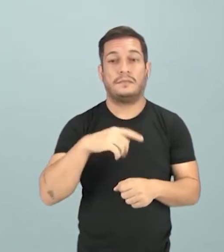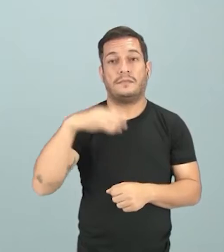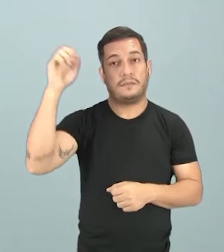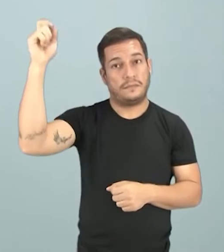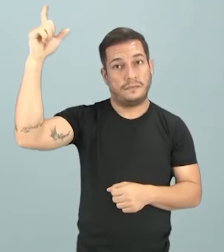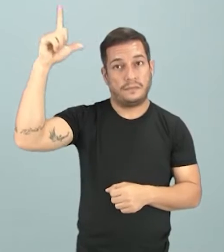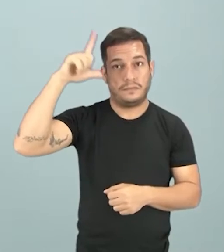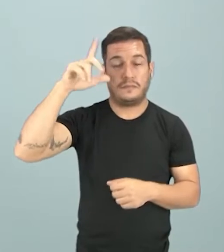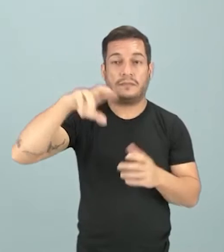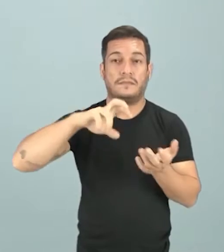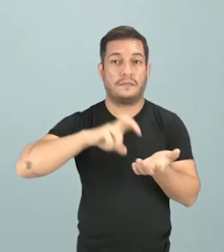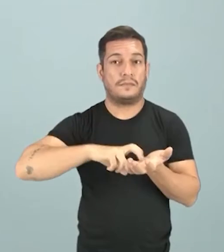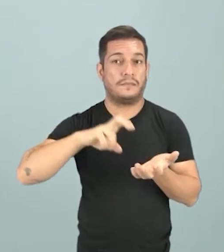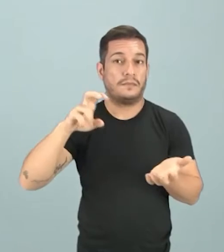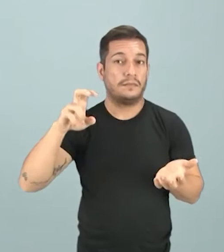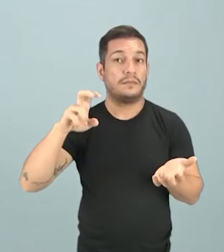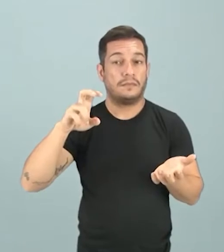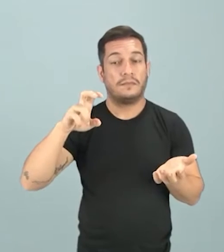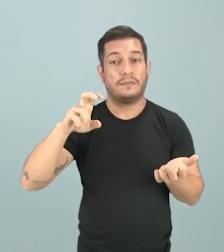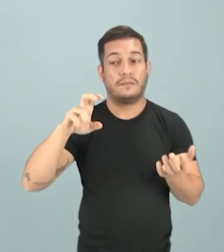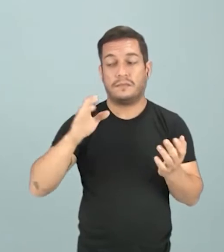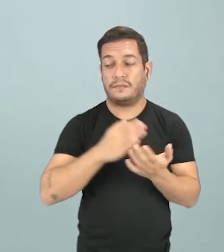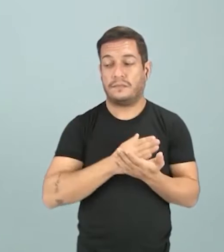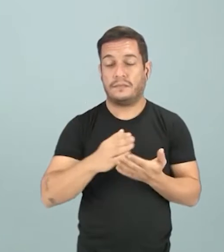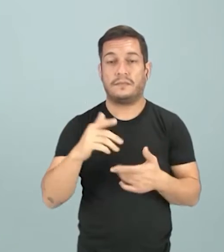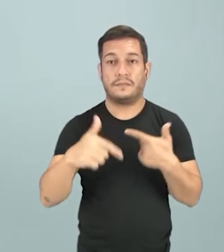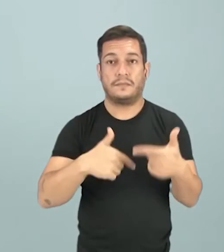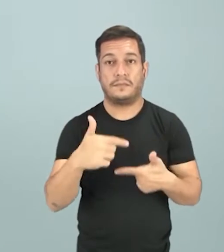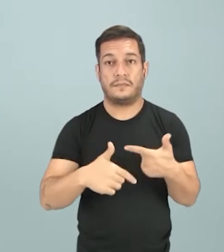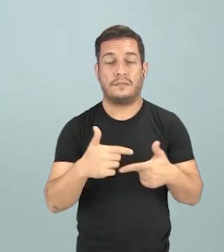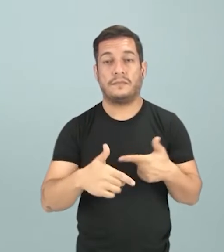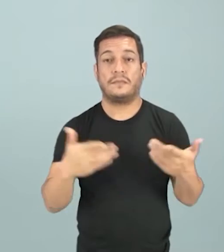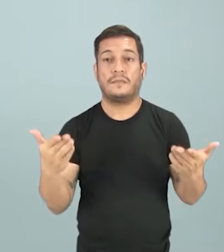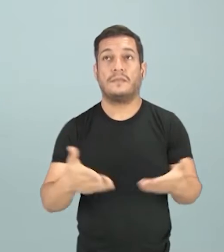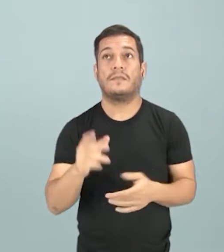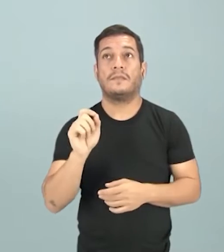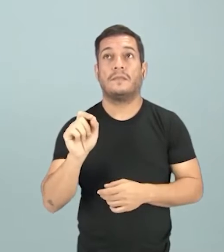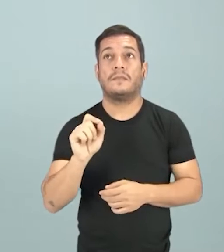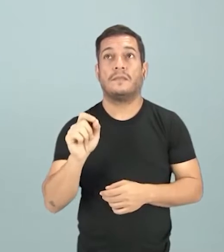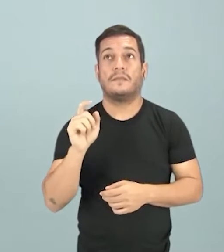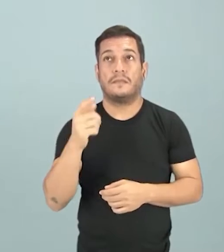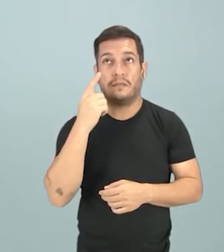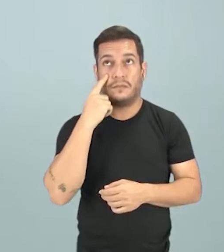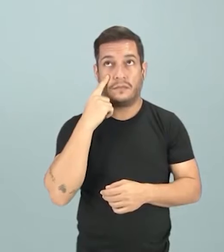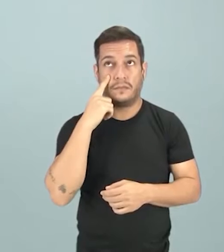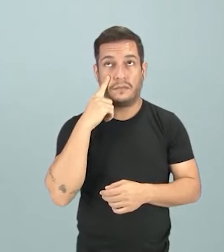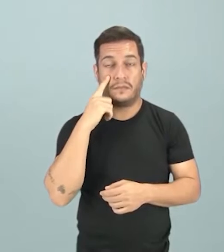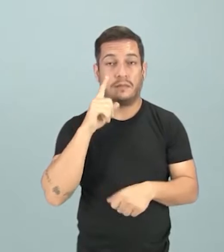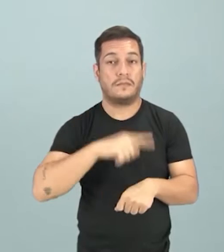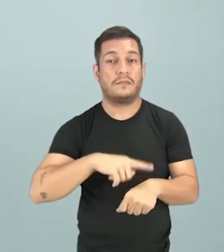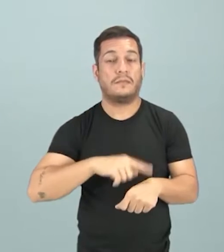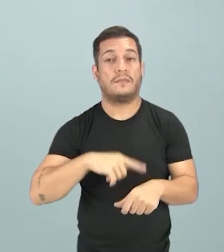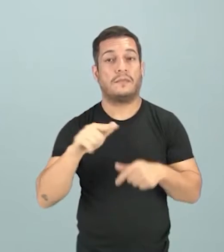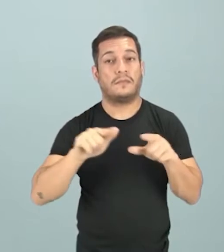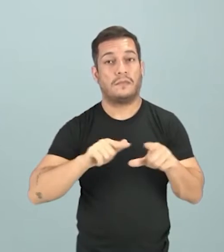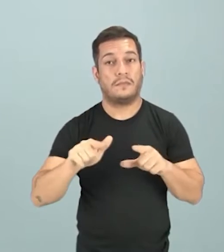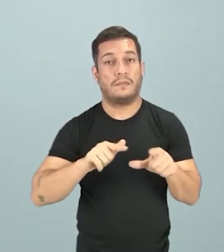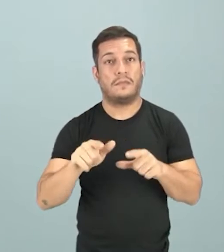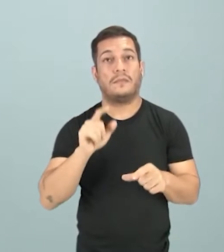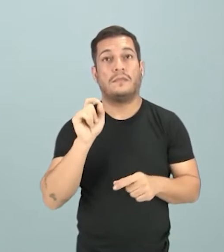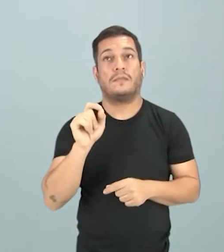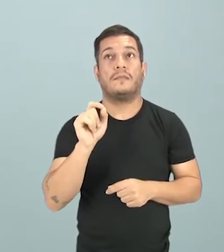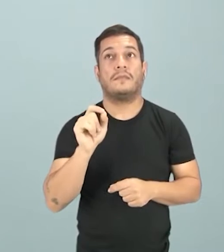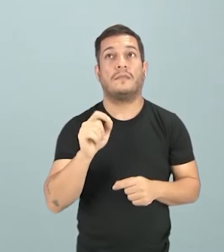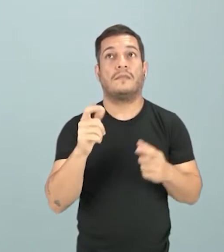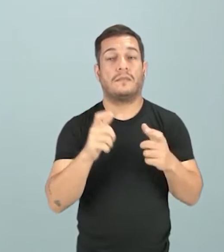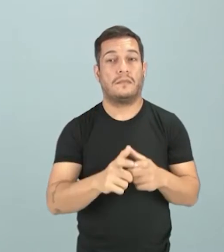sol. Quando amanecia, ele começava a trabalhar. Agora não. O tempo do trabalho do trabalhador